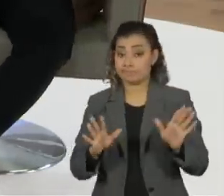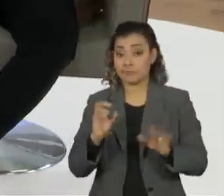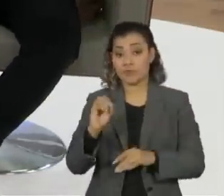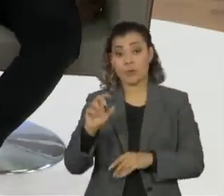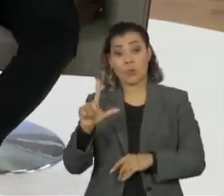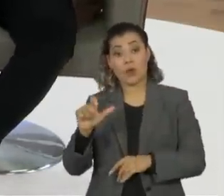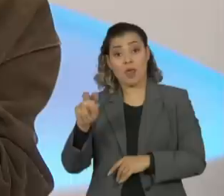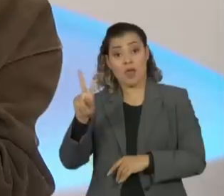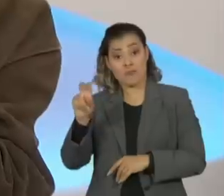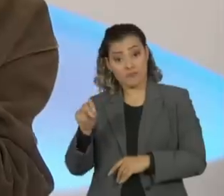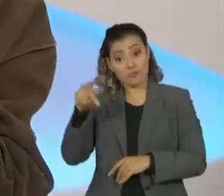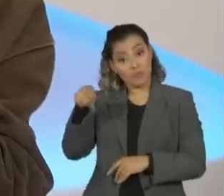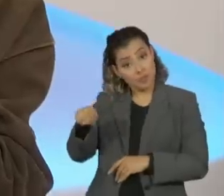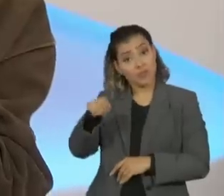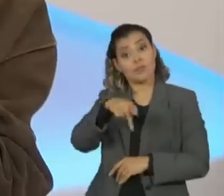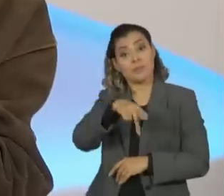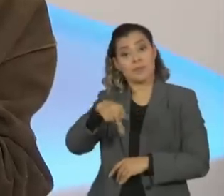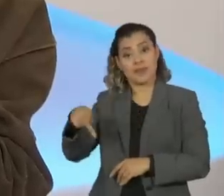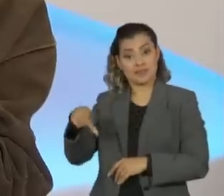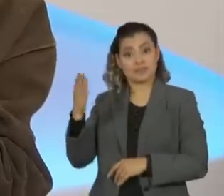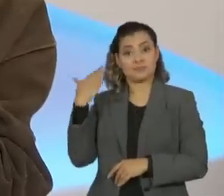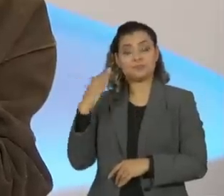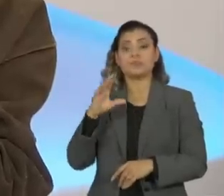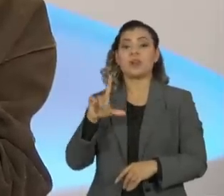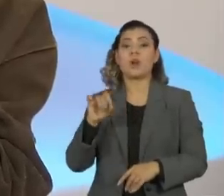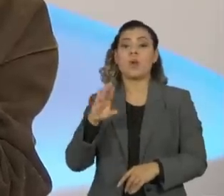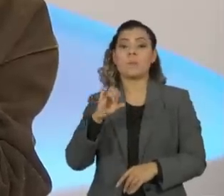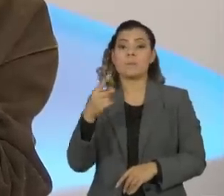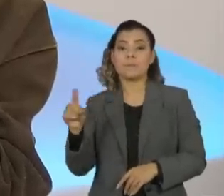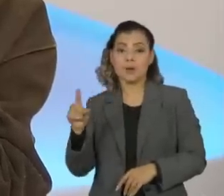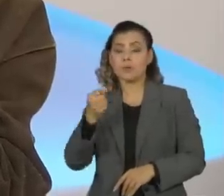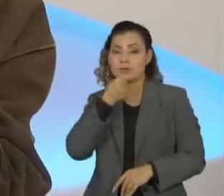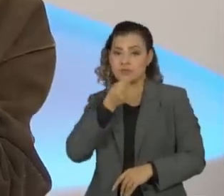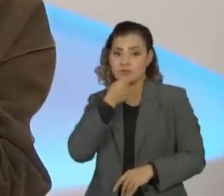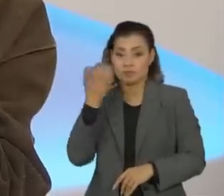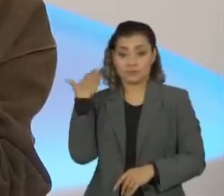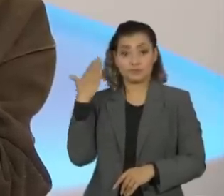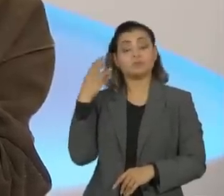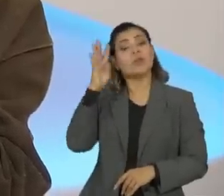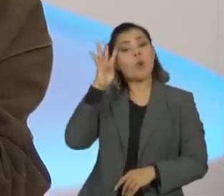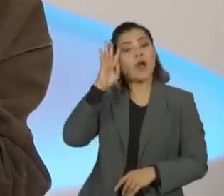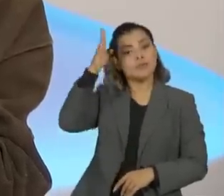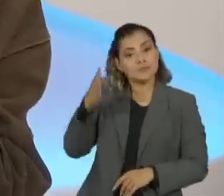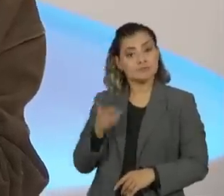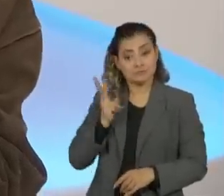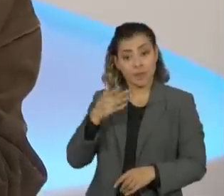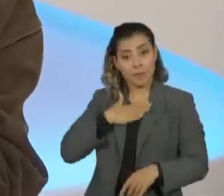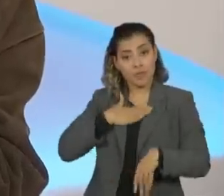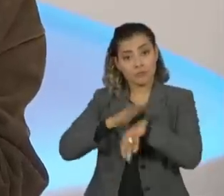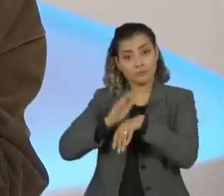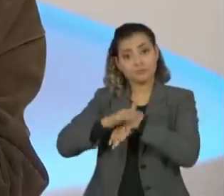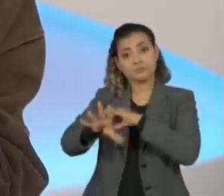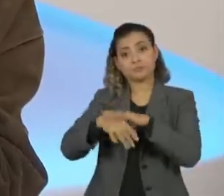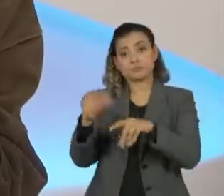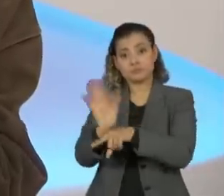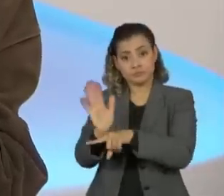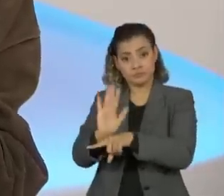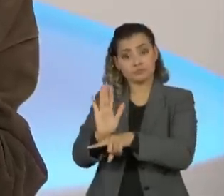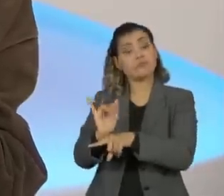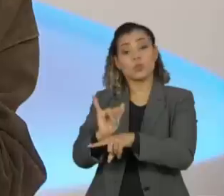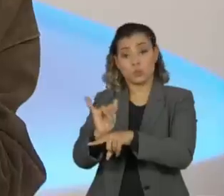ele era meu residente do meu Lobão Entrevista, que era um hangout que eu fazia todas as quartas-feiras no YouTube e